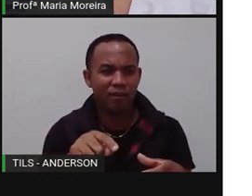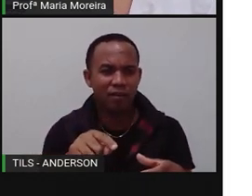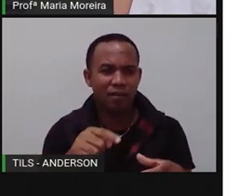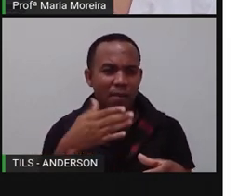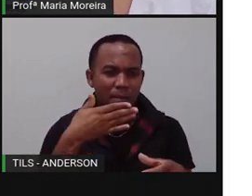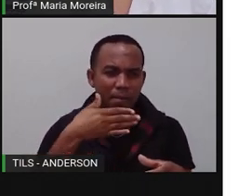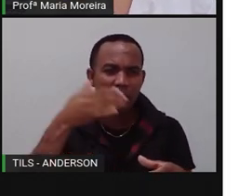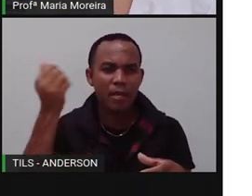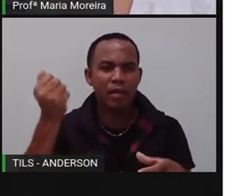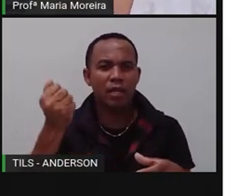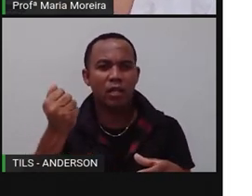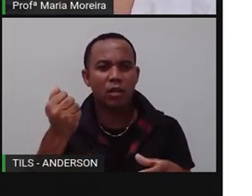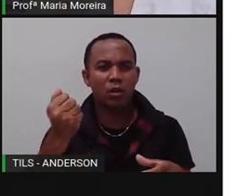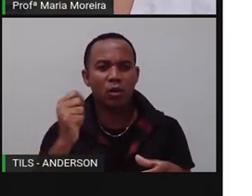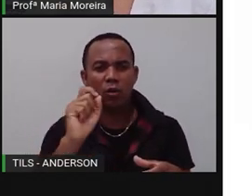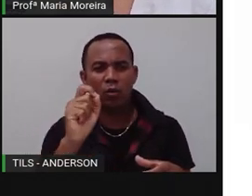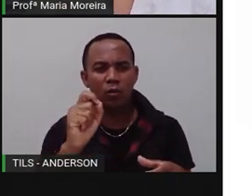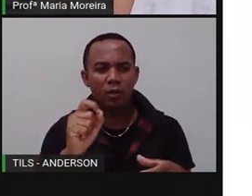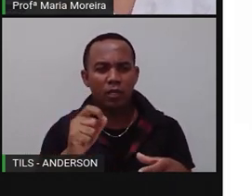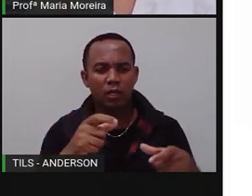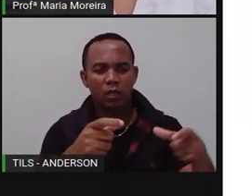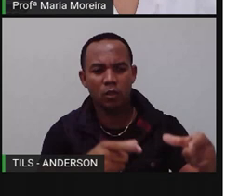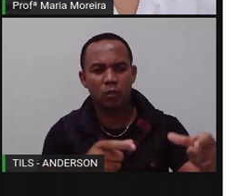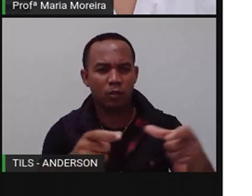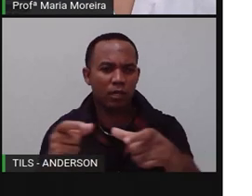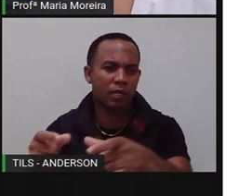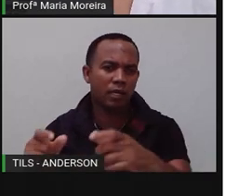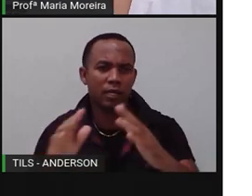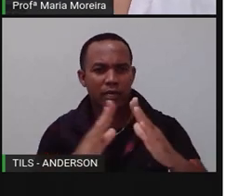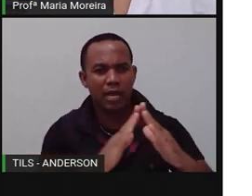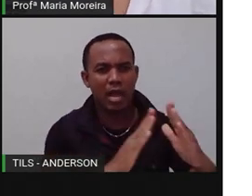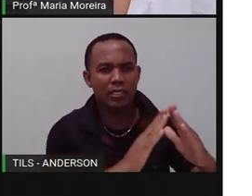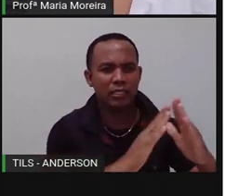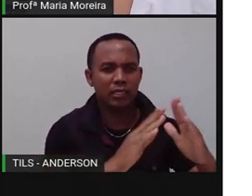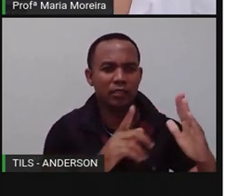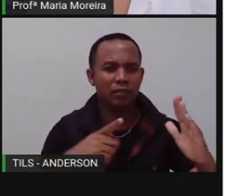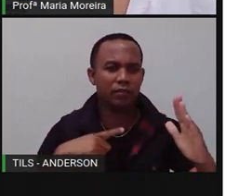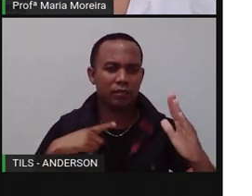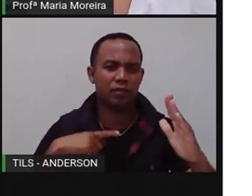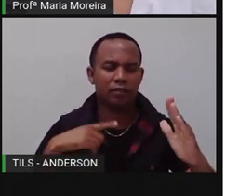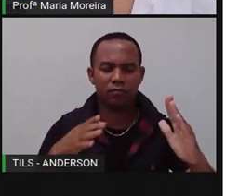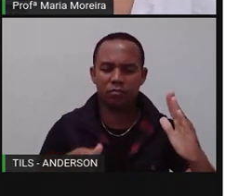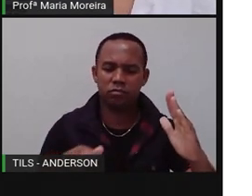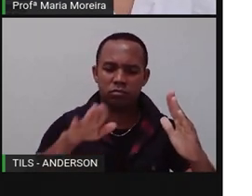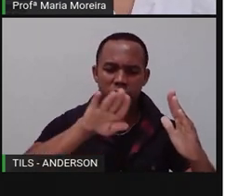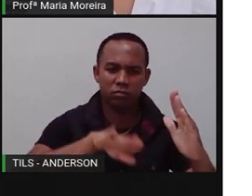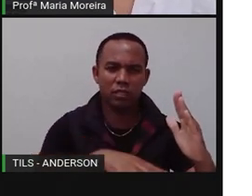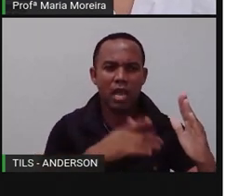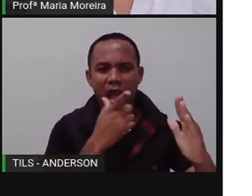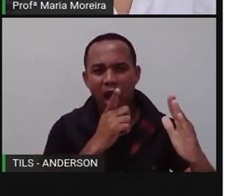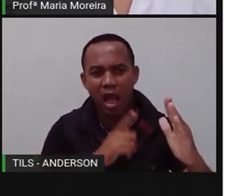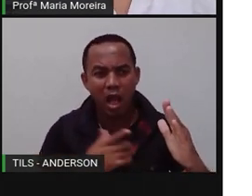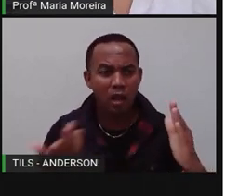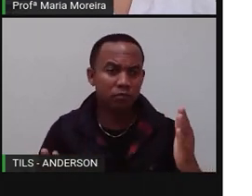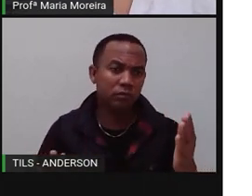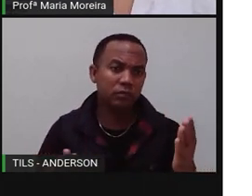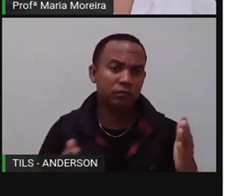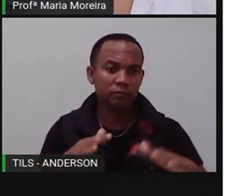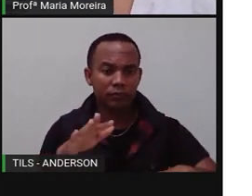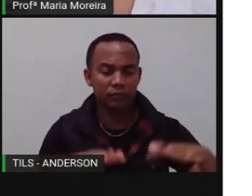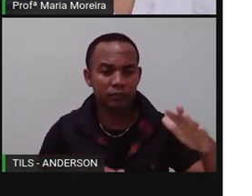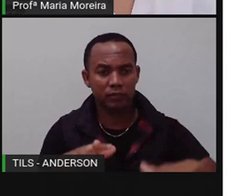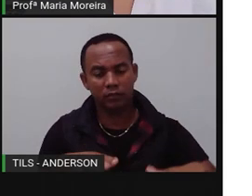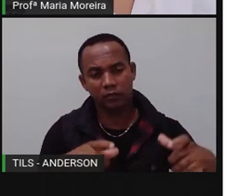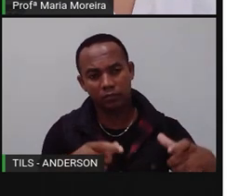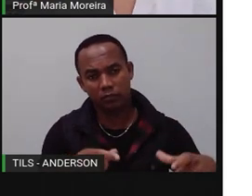Que favorecem a ocupação das áreas. Geografia, a está falando o quê? Relevo, rio, tudo isso. Então, as condições